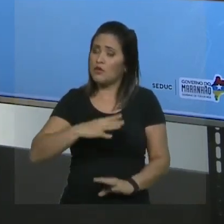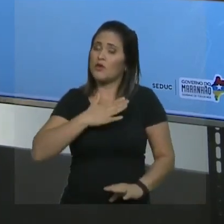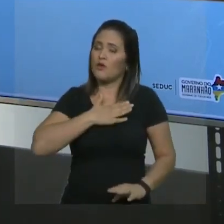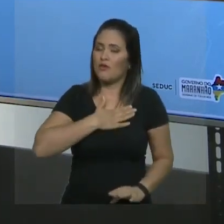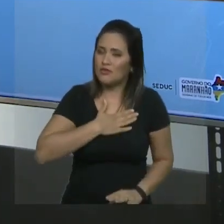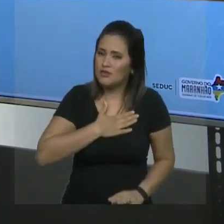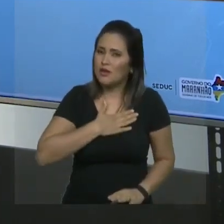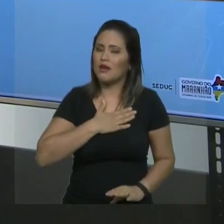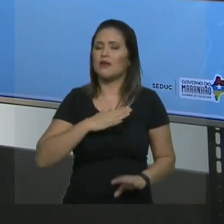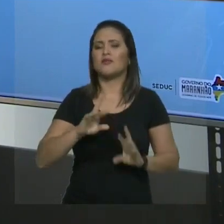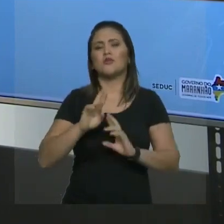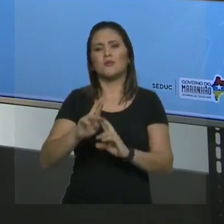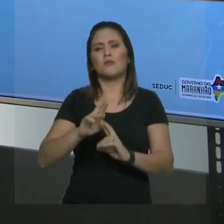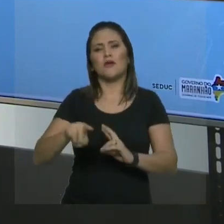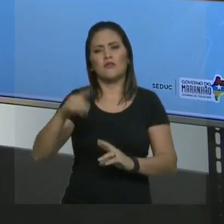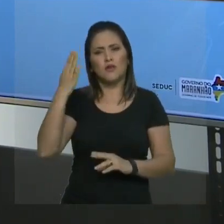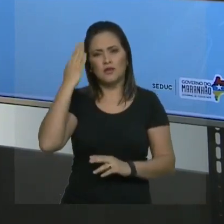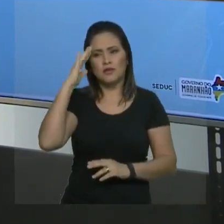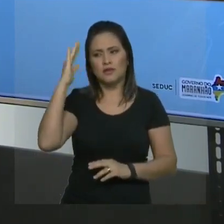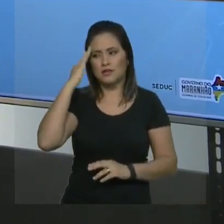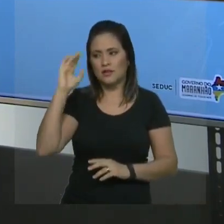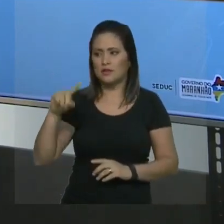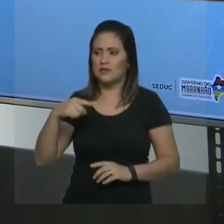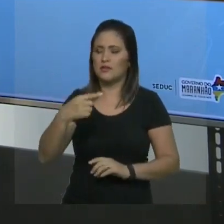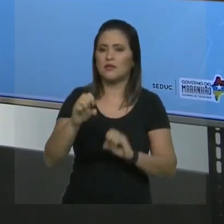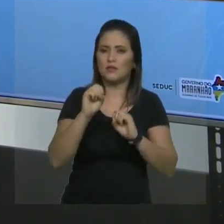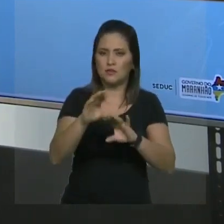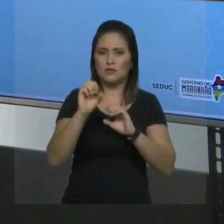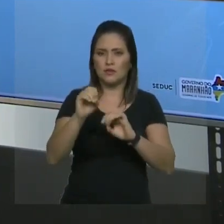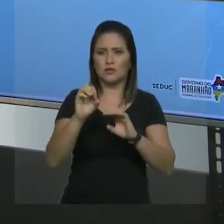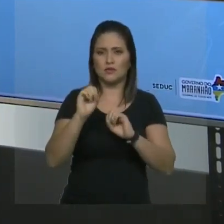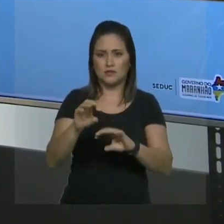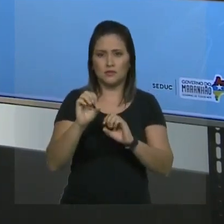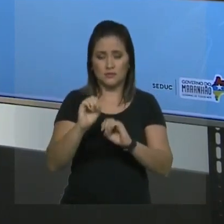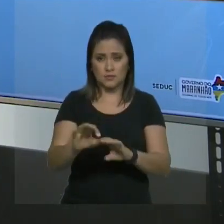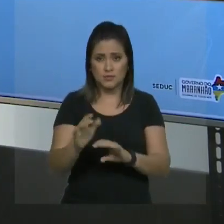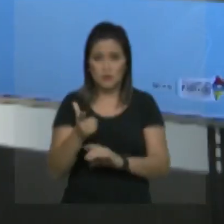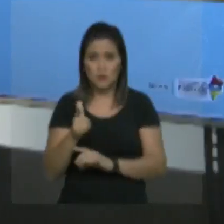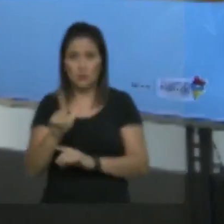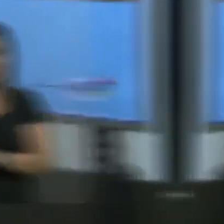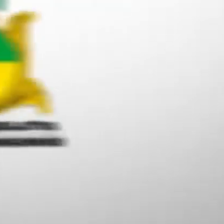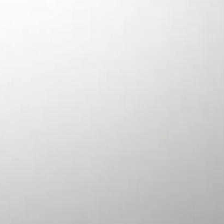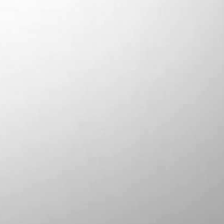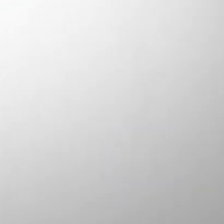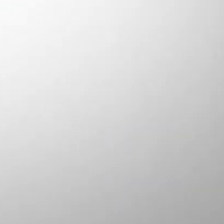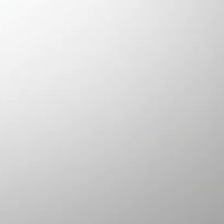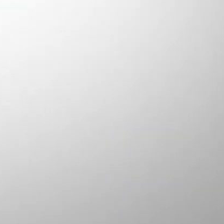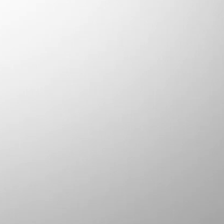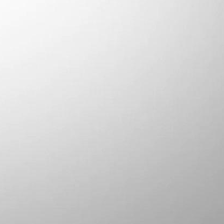as outras funções orgânicas. Tudo bem? Obrigado. E até a próxima.